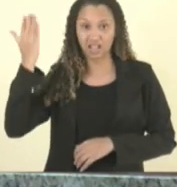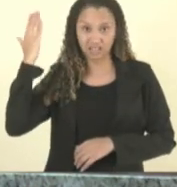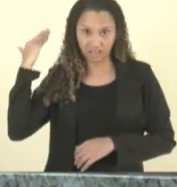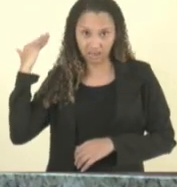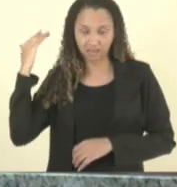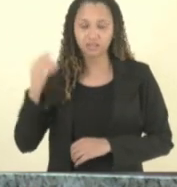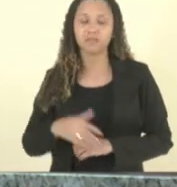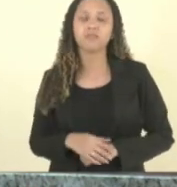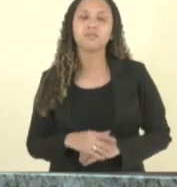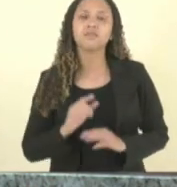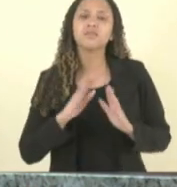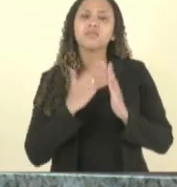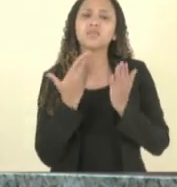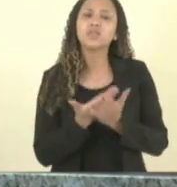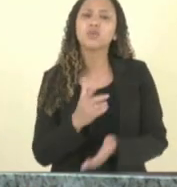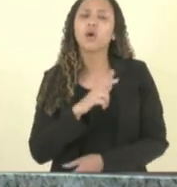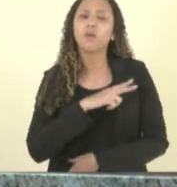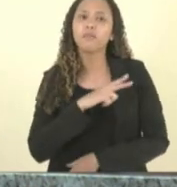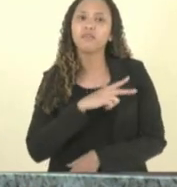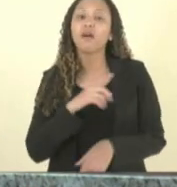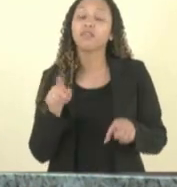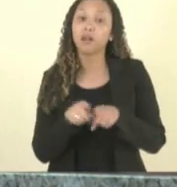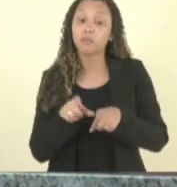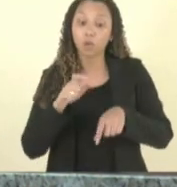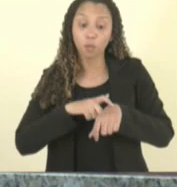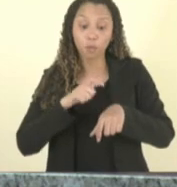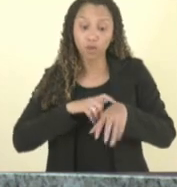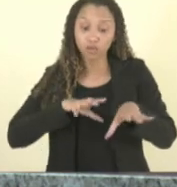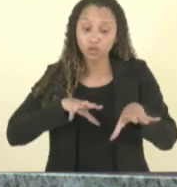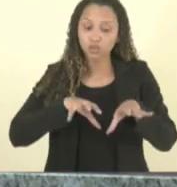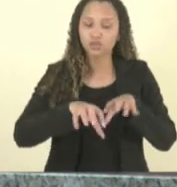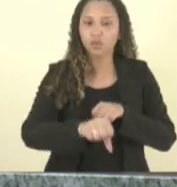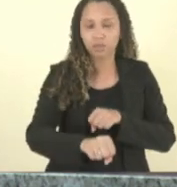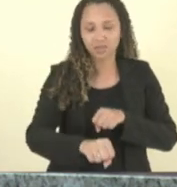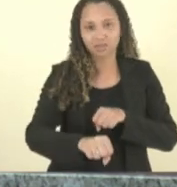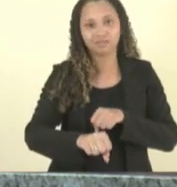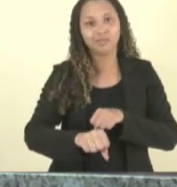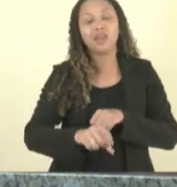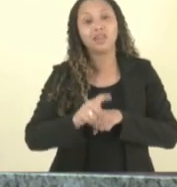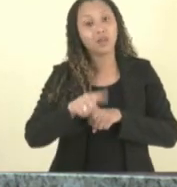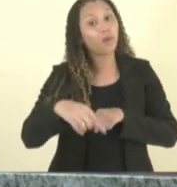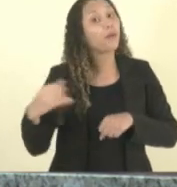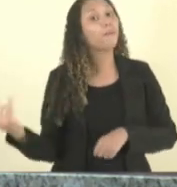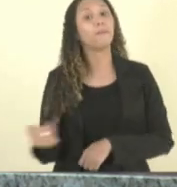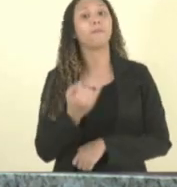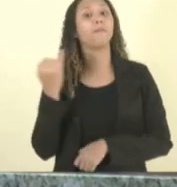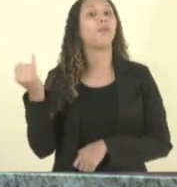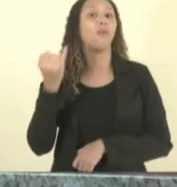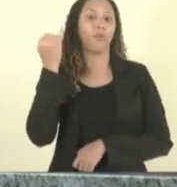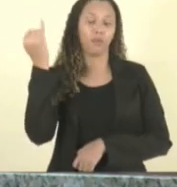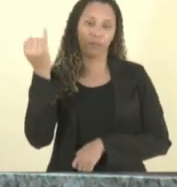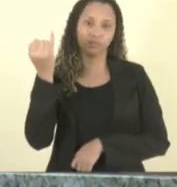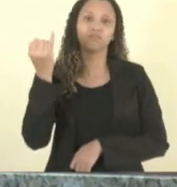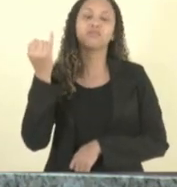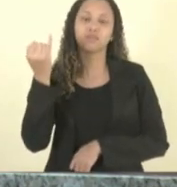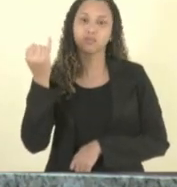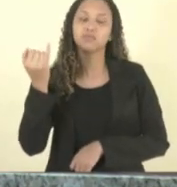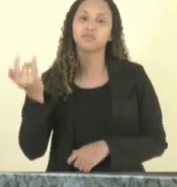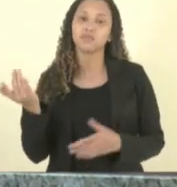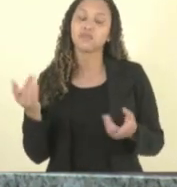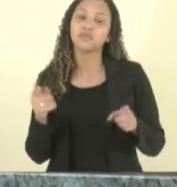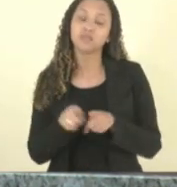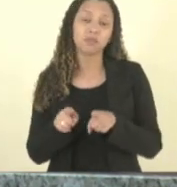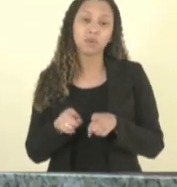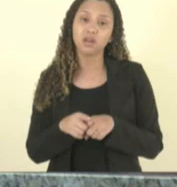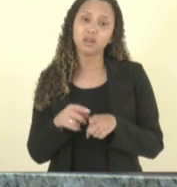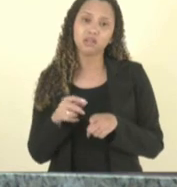privada também no momento de formação isso é muito importante e não